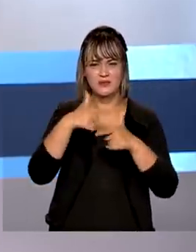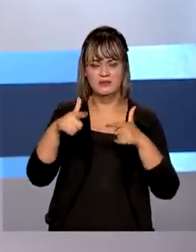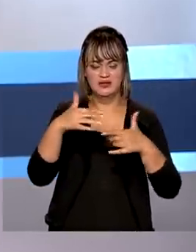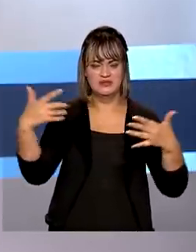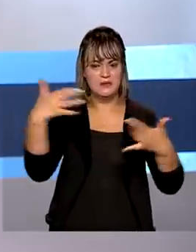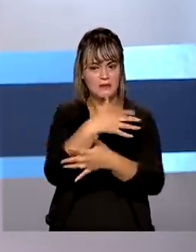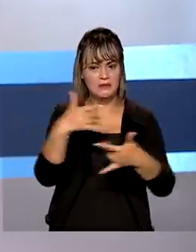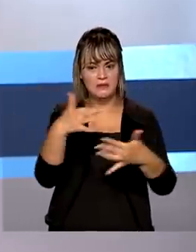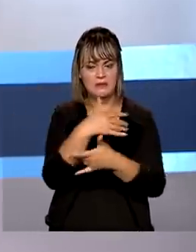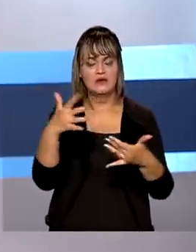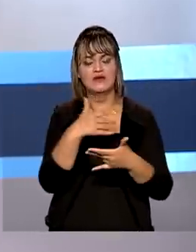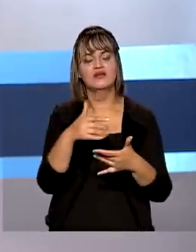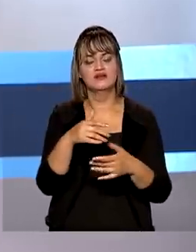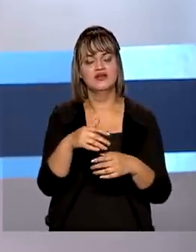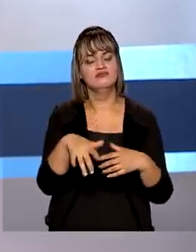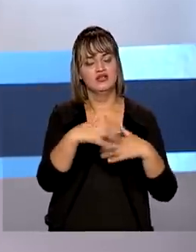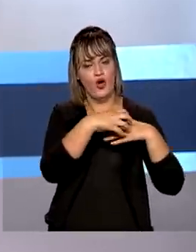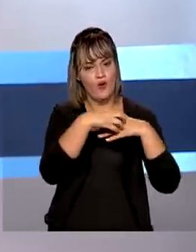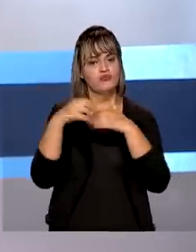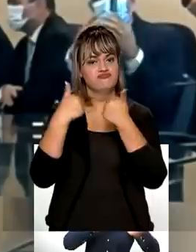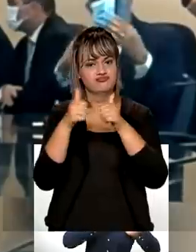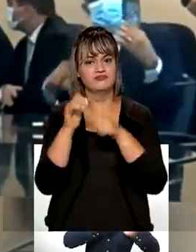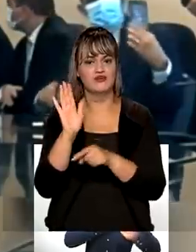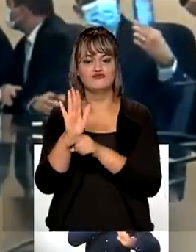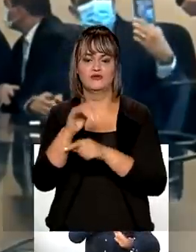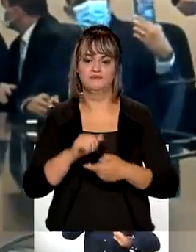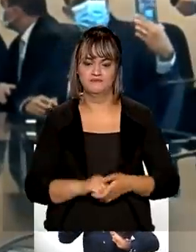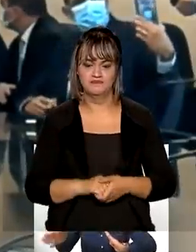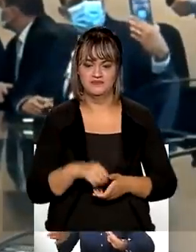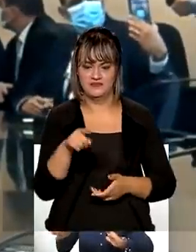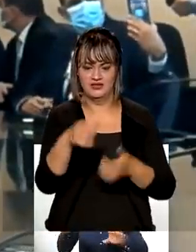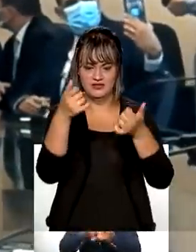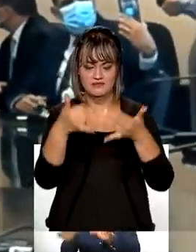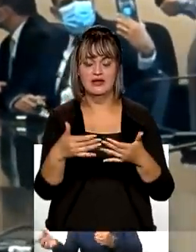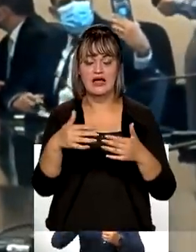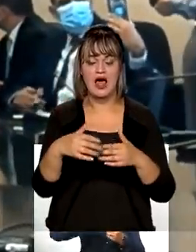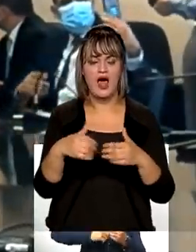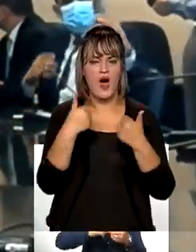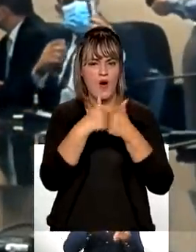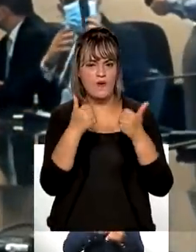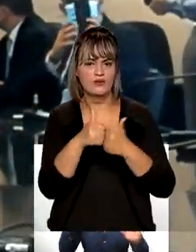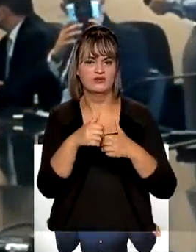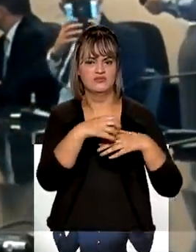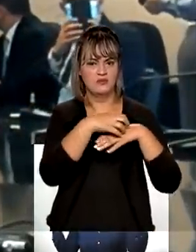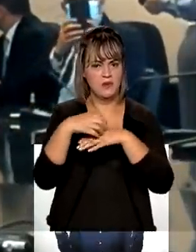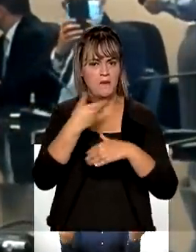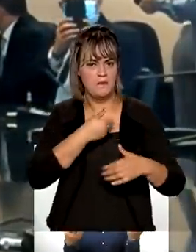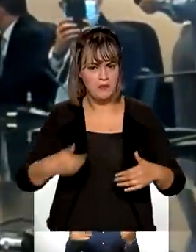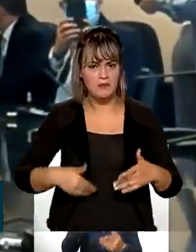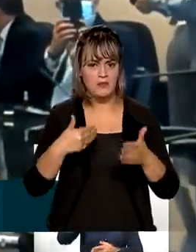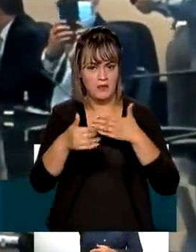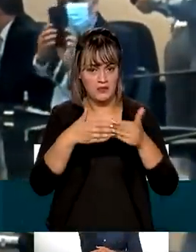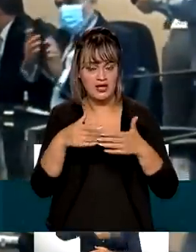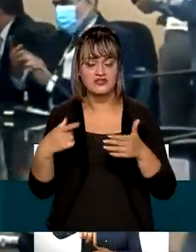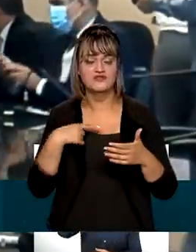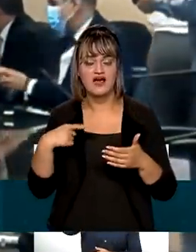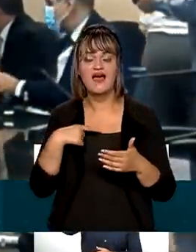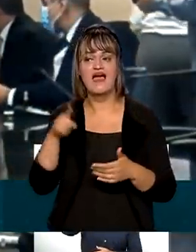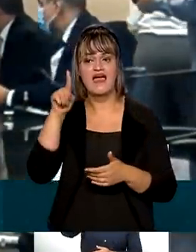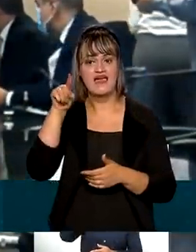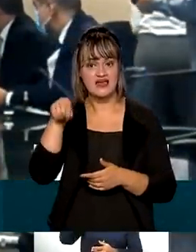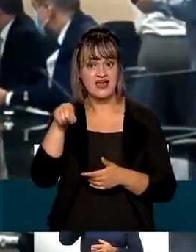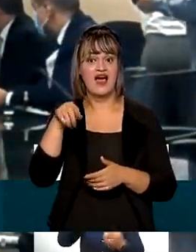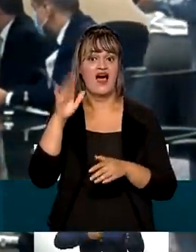alternativa é o transporte coletivo. O transporte público, sem dúvida nenhuma, é o vetor mais